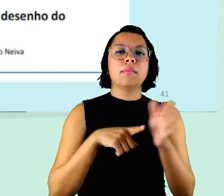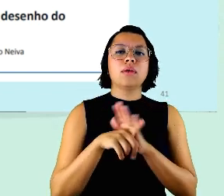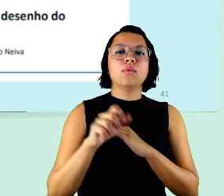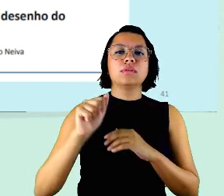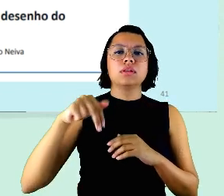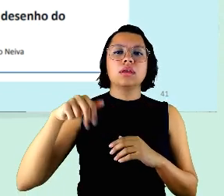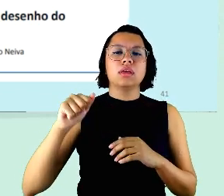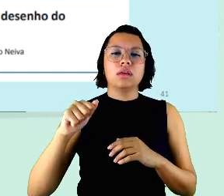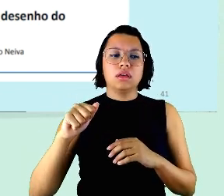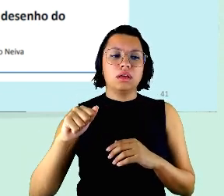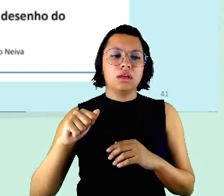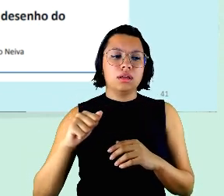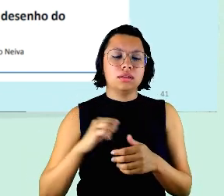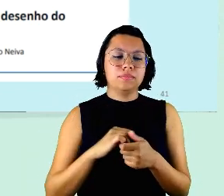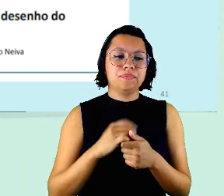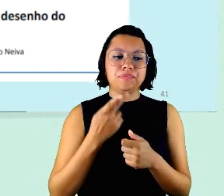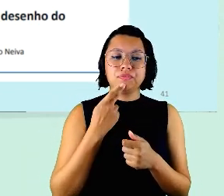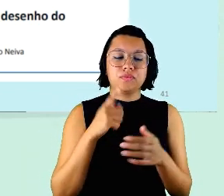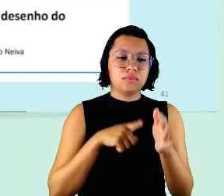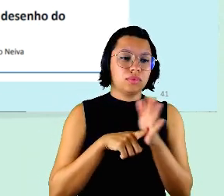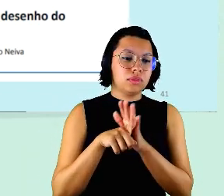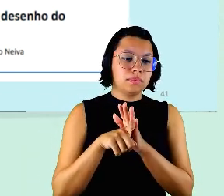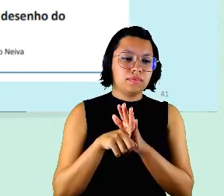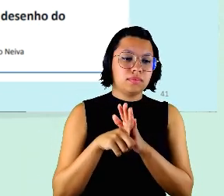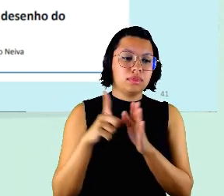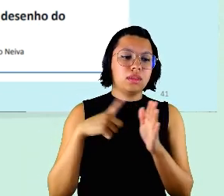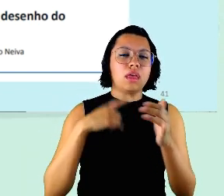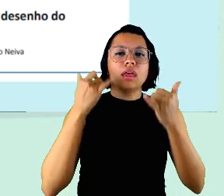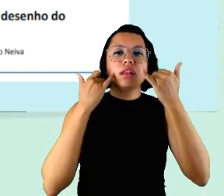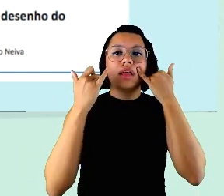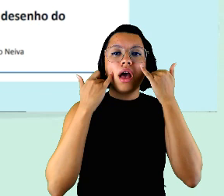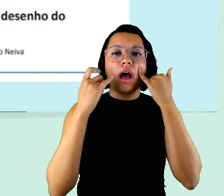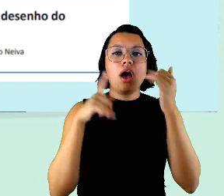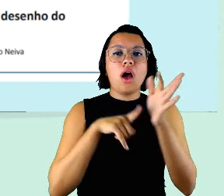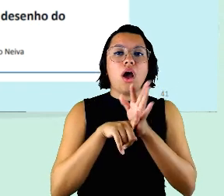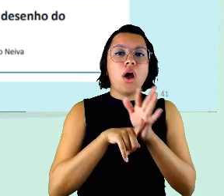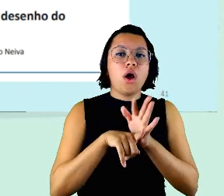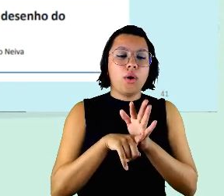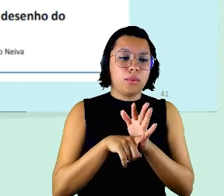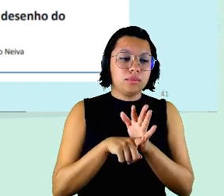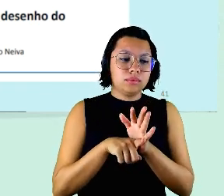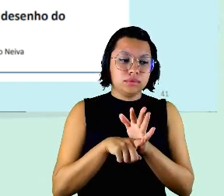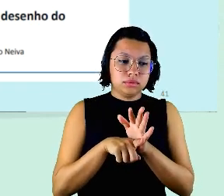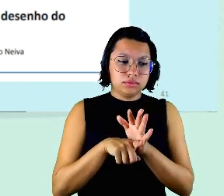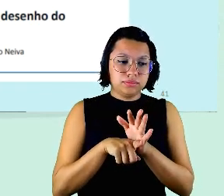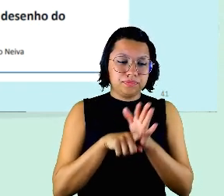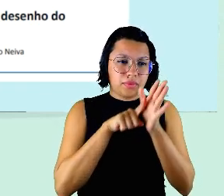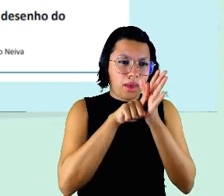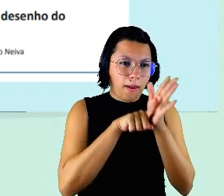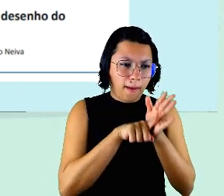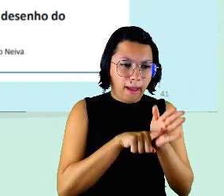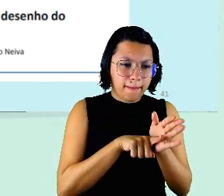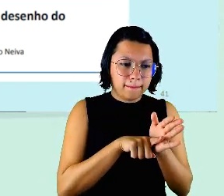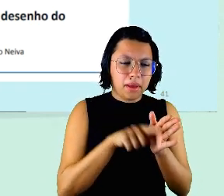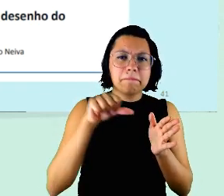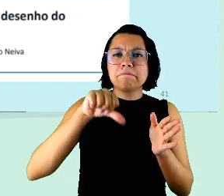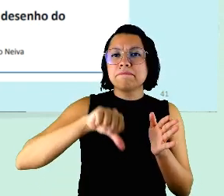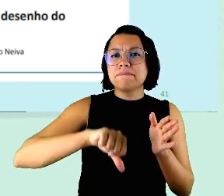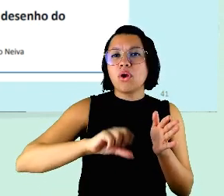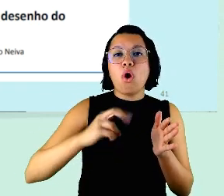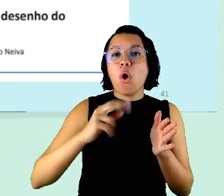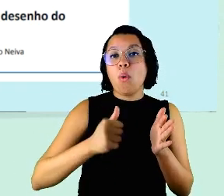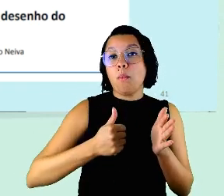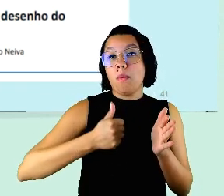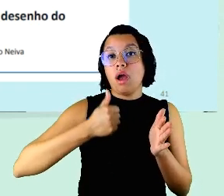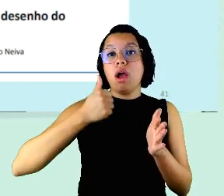Veiga Jardim Pérez que ela perguntou se tem dados na pesquisa se piorou ou melhorou a saúde